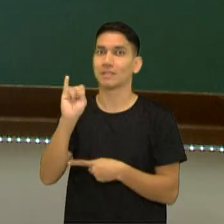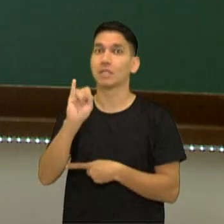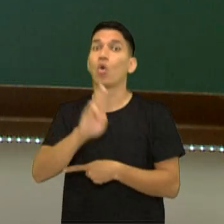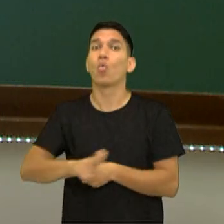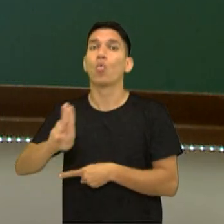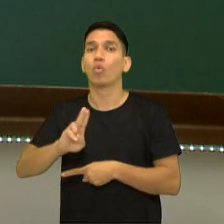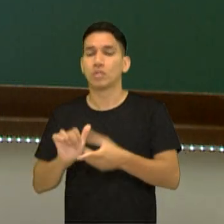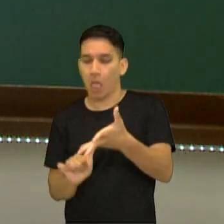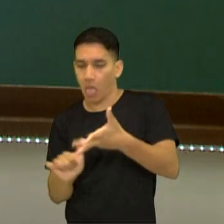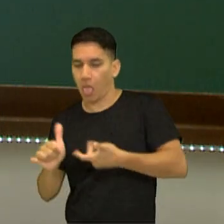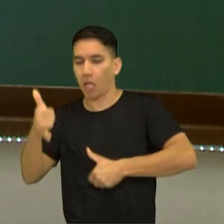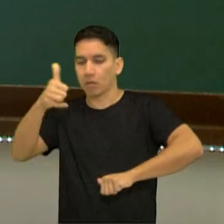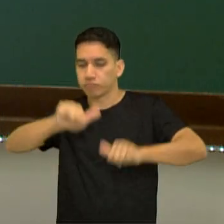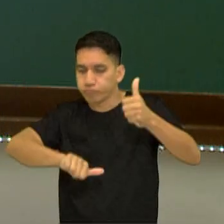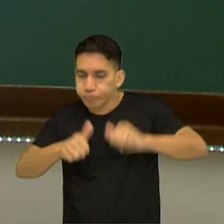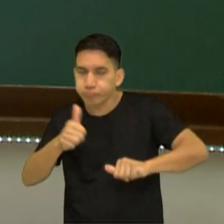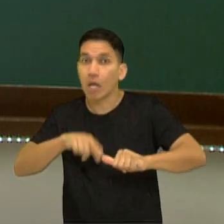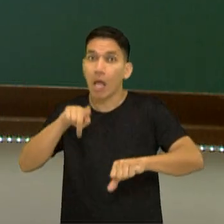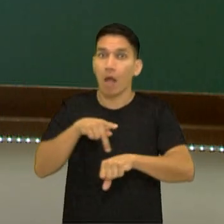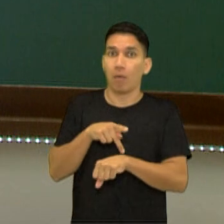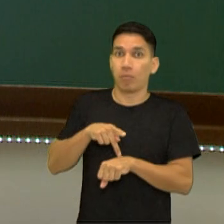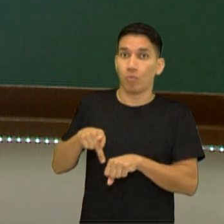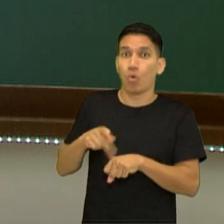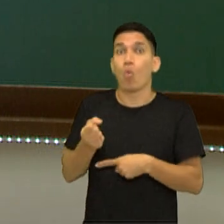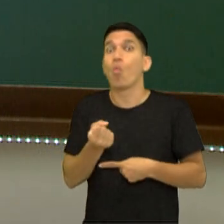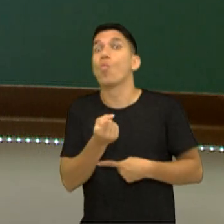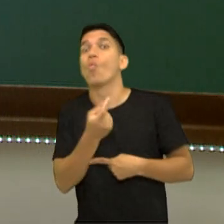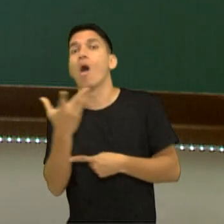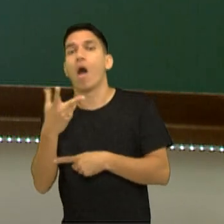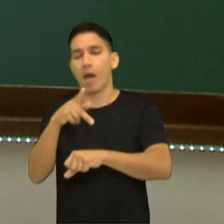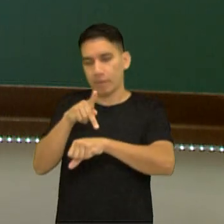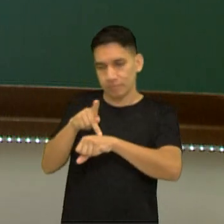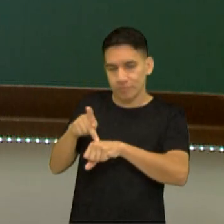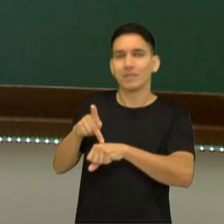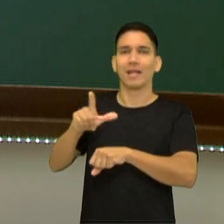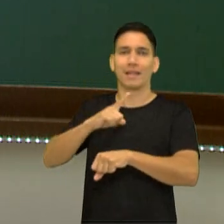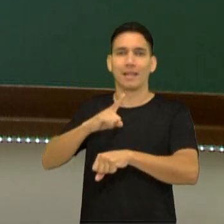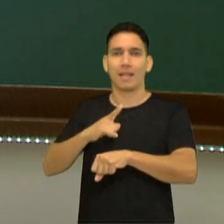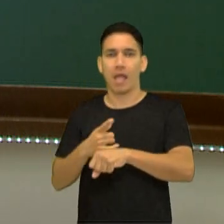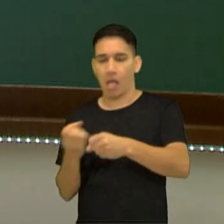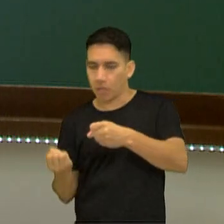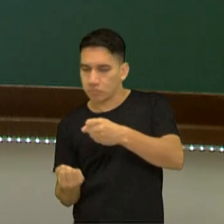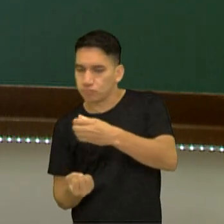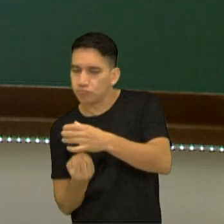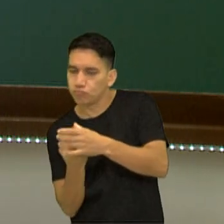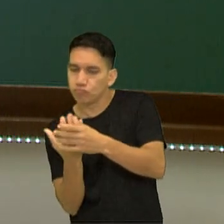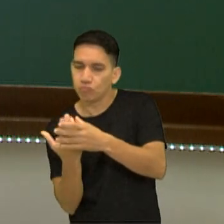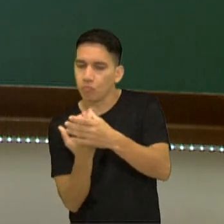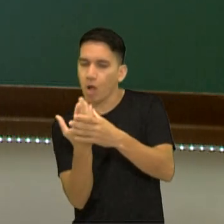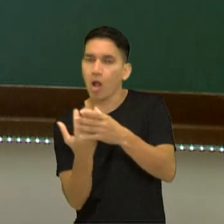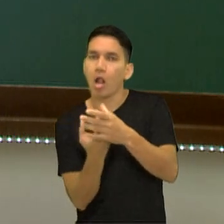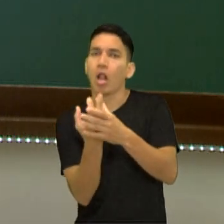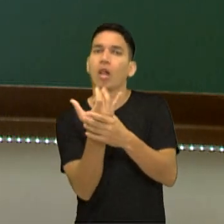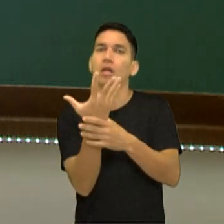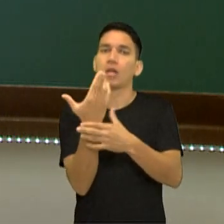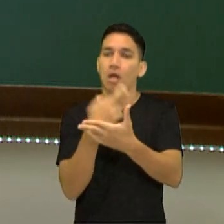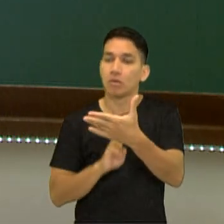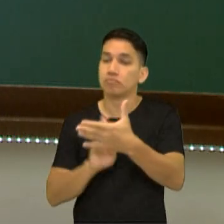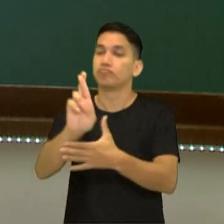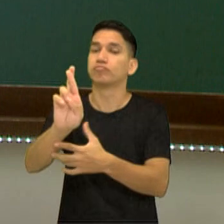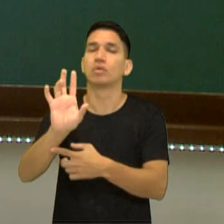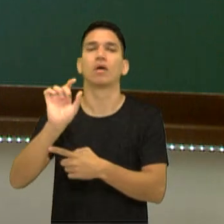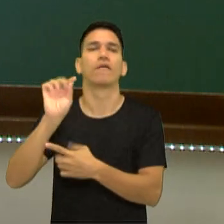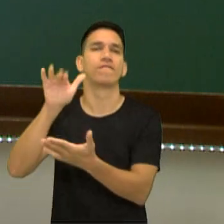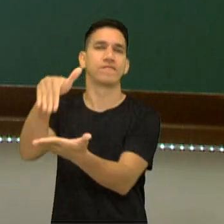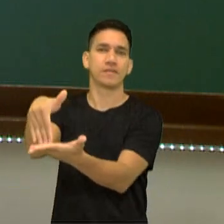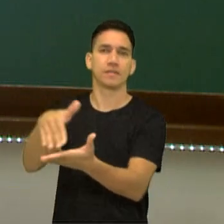puros. E aí eu posso estar calculando quanta pureza eu tenho no meu reagente ou quanta pureza eu tenho no produto obtido. Posso